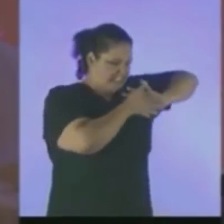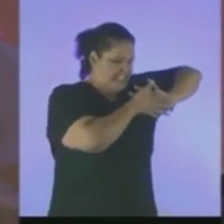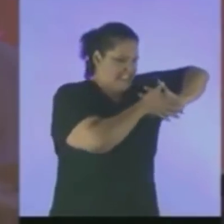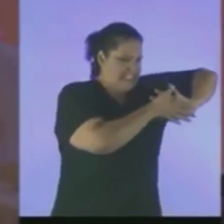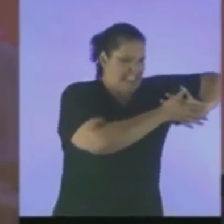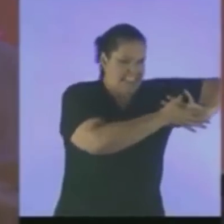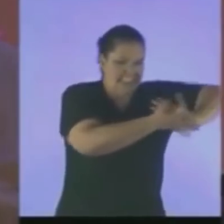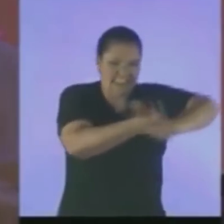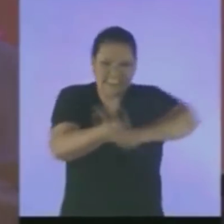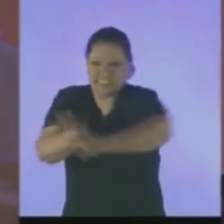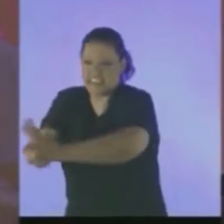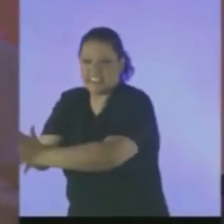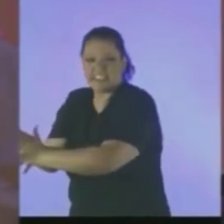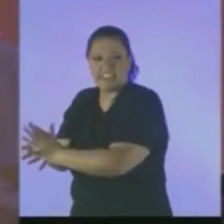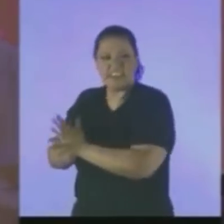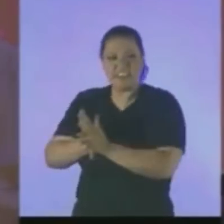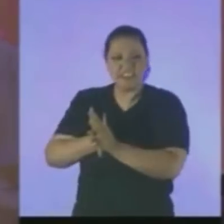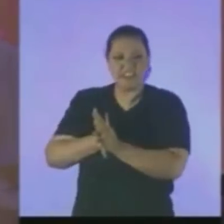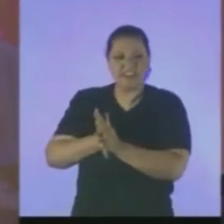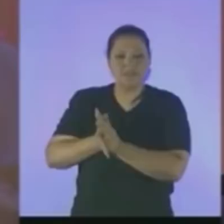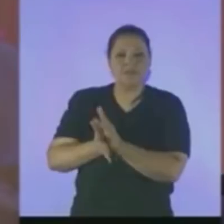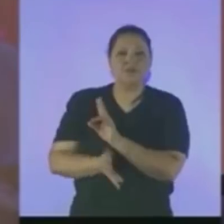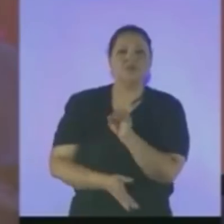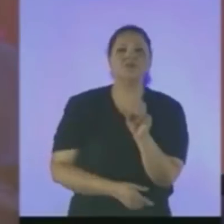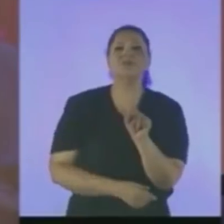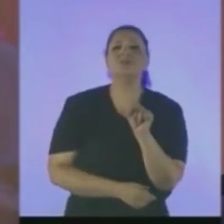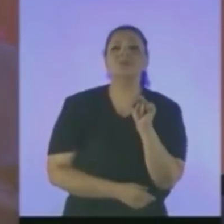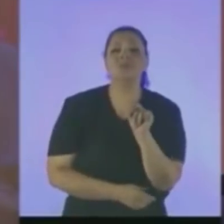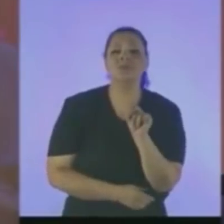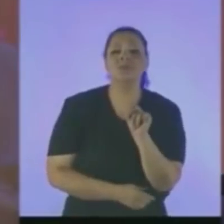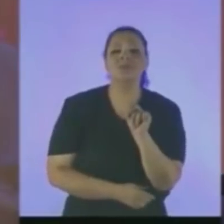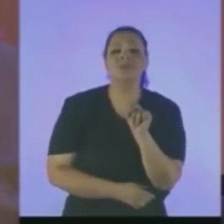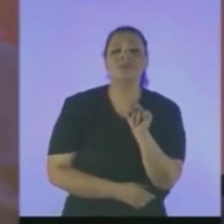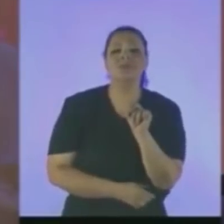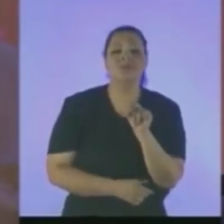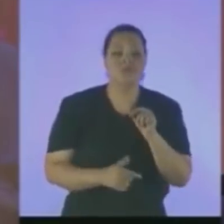Que passou A ser Chamado Guerra